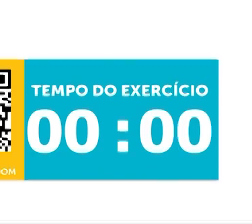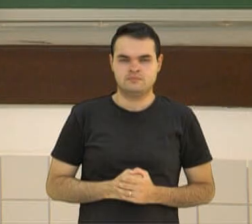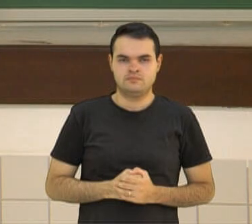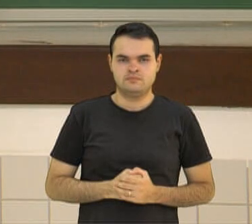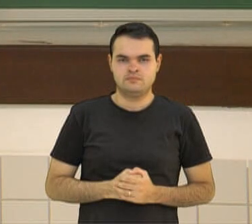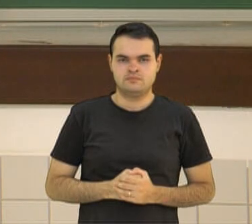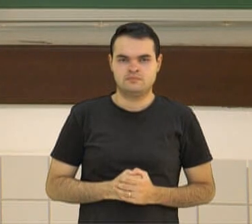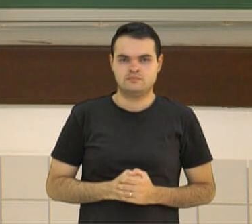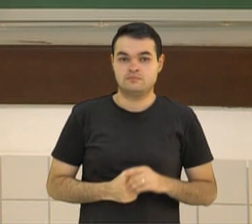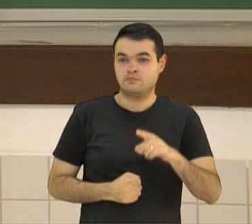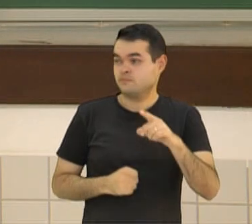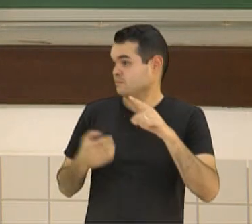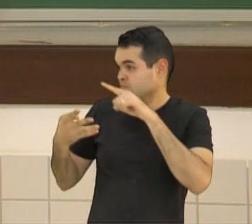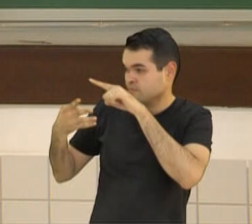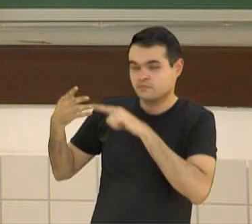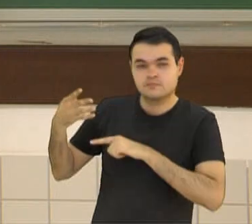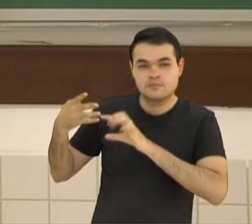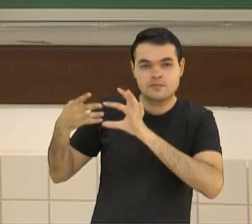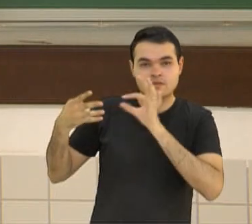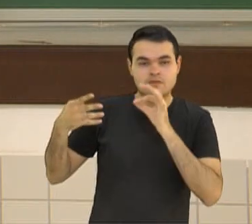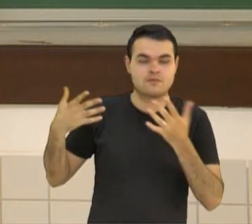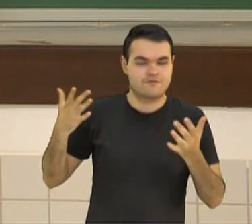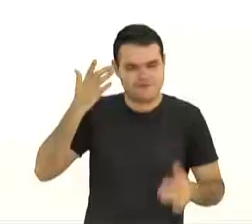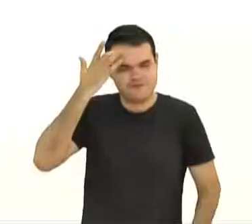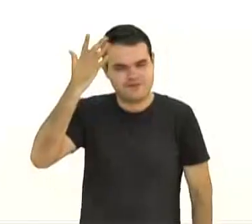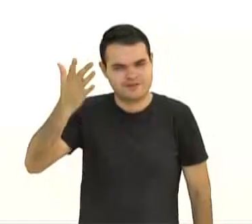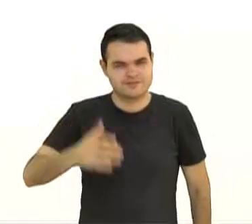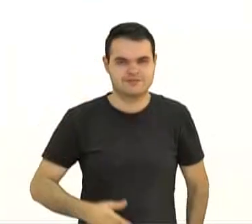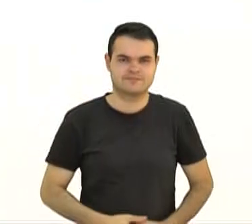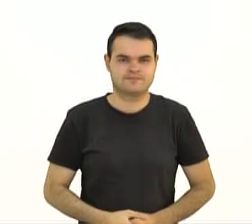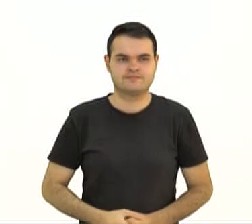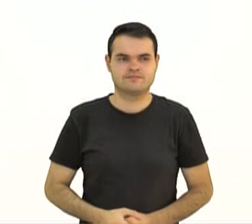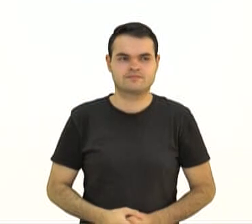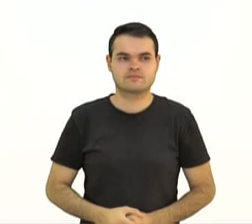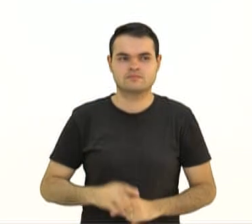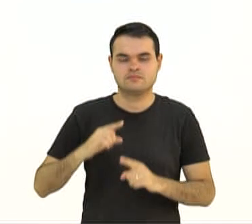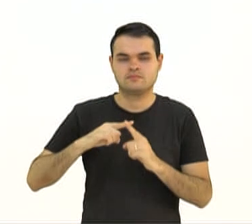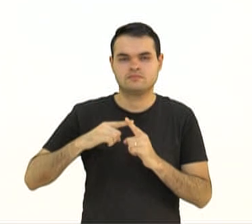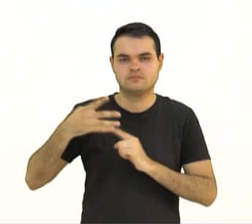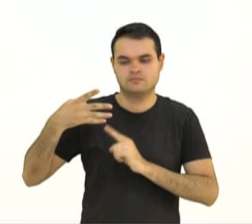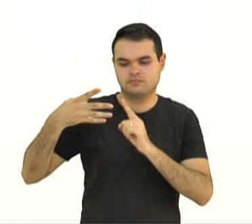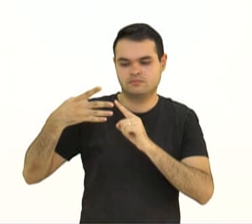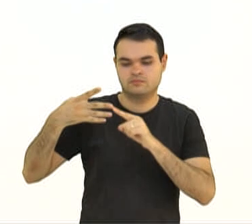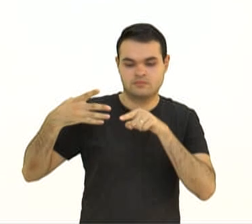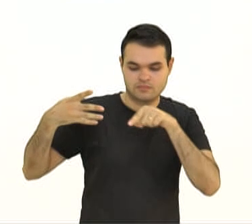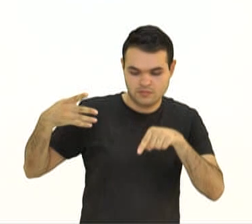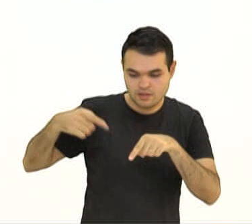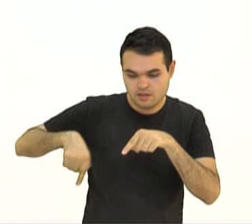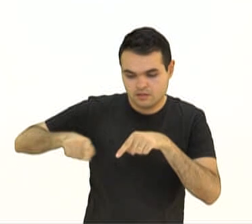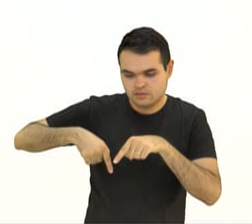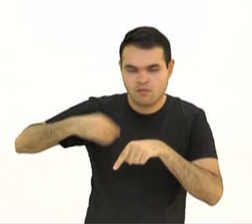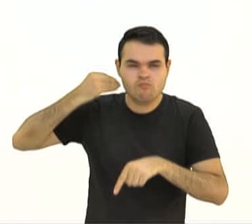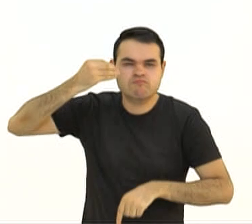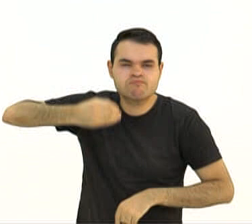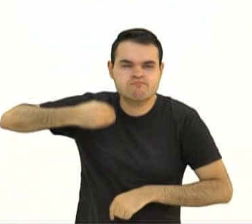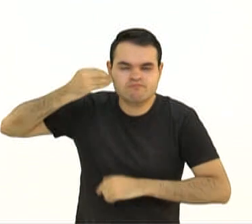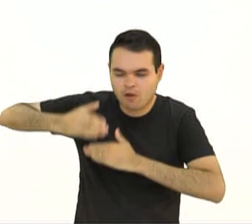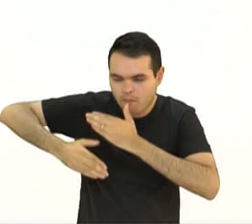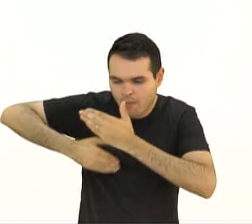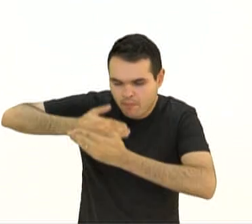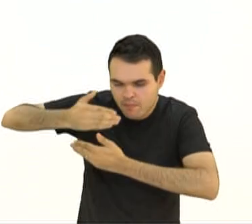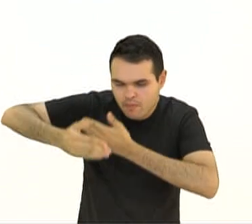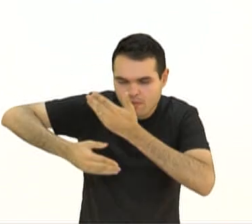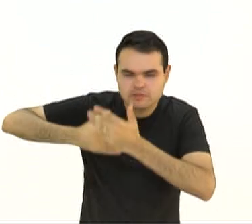O que você respondeu? Essa estava fácil, né pessoal? Porque essas pessoas se profissionalizaram